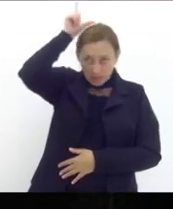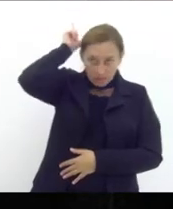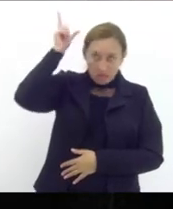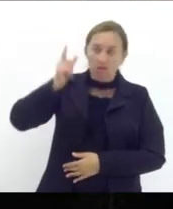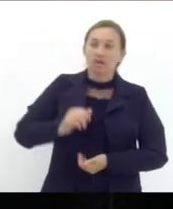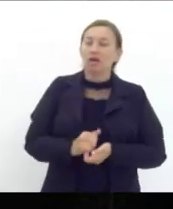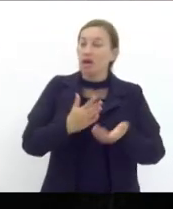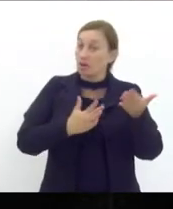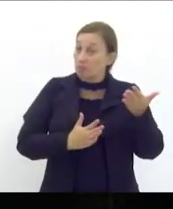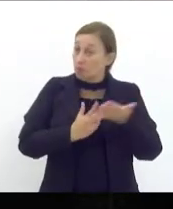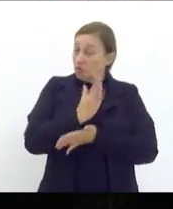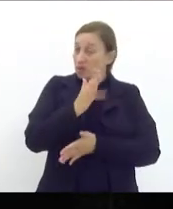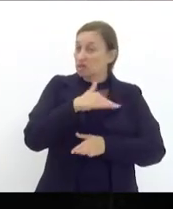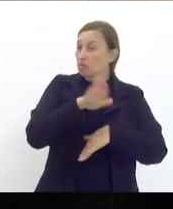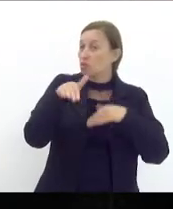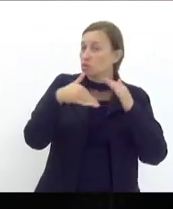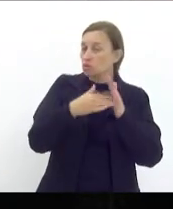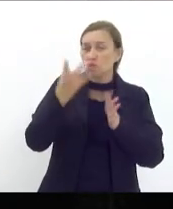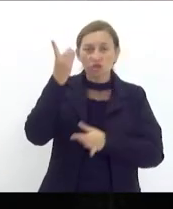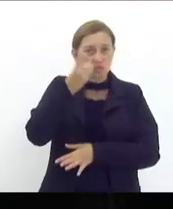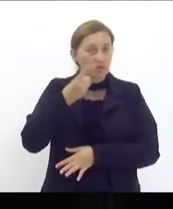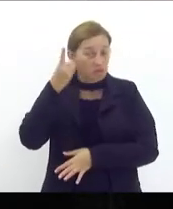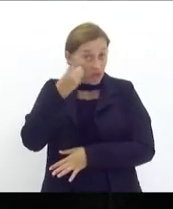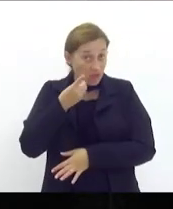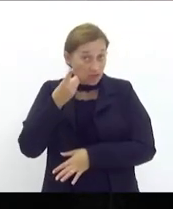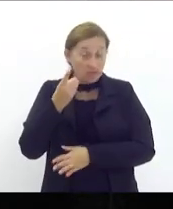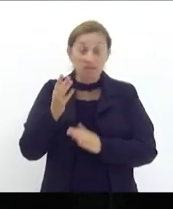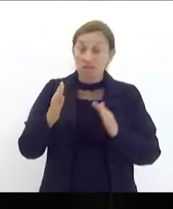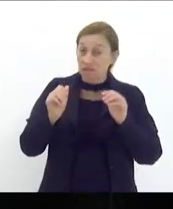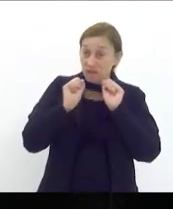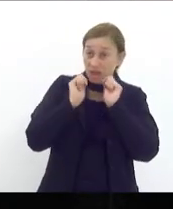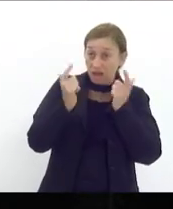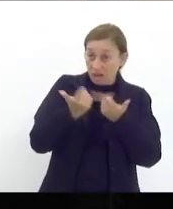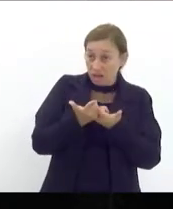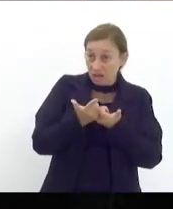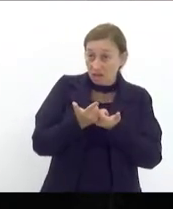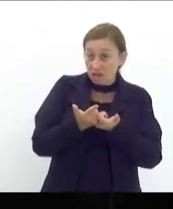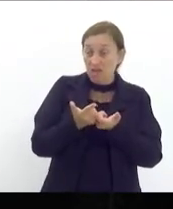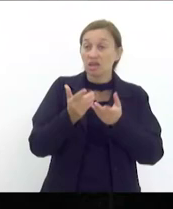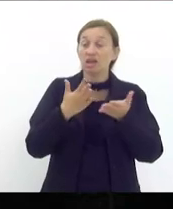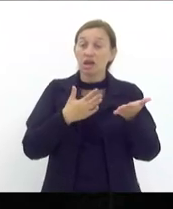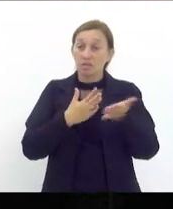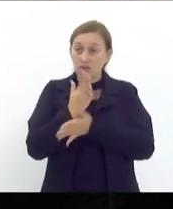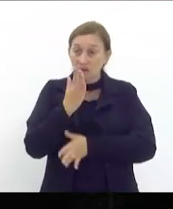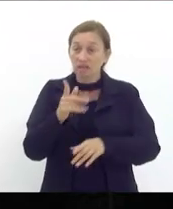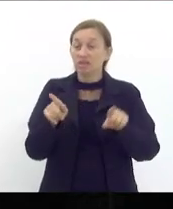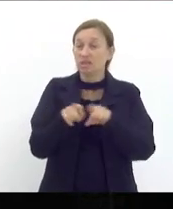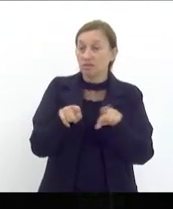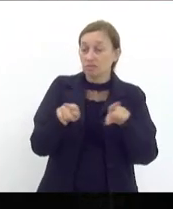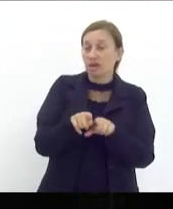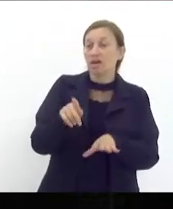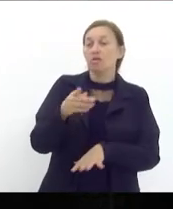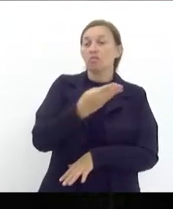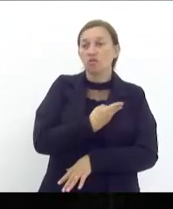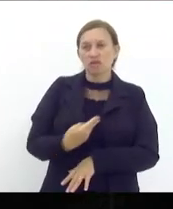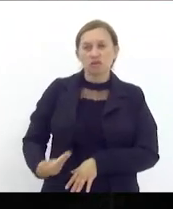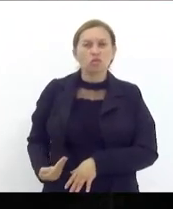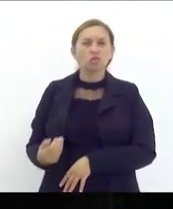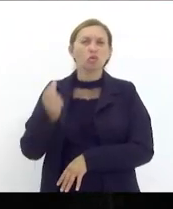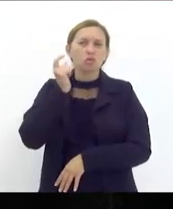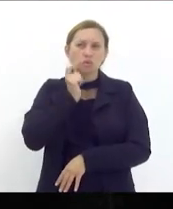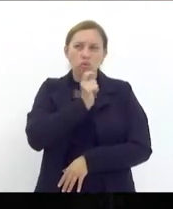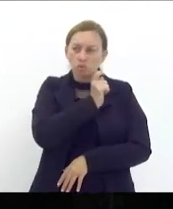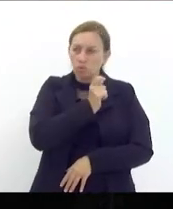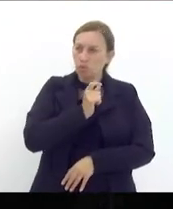aprovada por todos os deputados e deputadas desta casa e sancionada pelo governador Cláudio Castro que